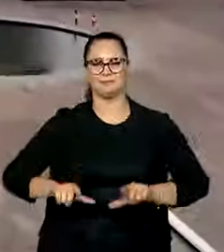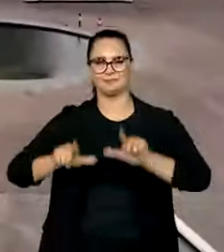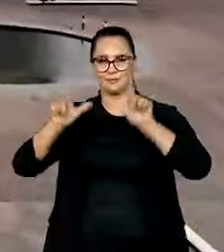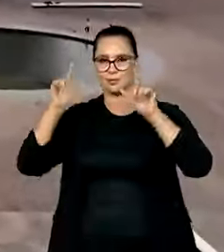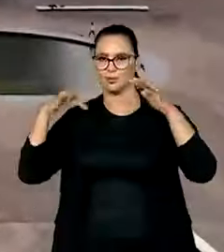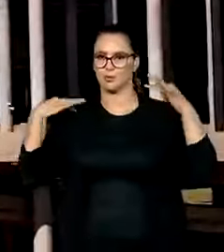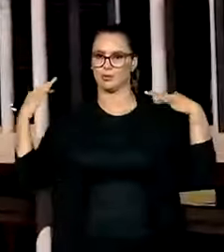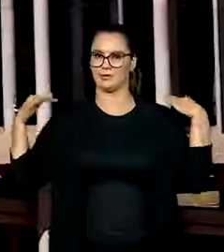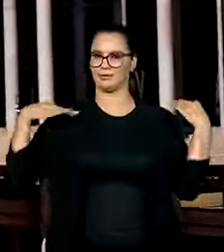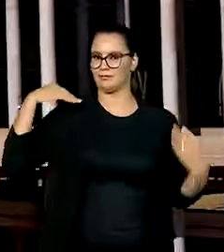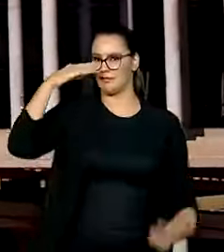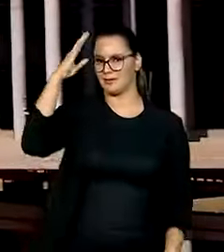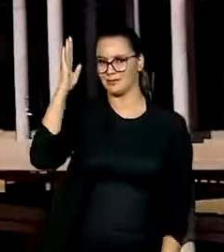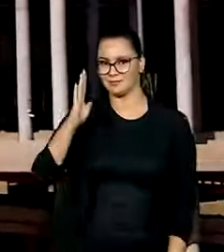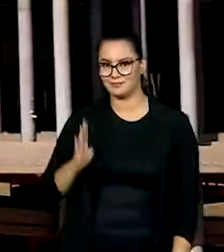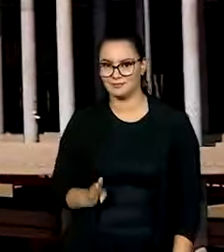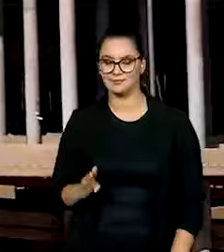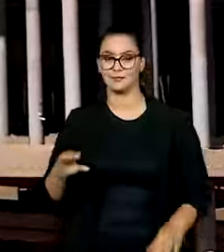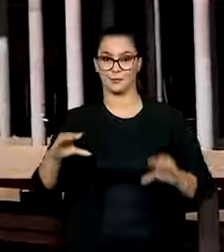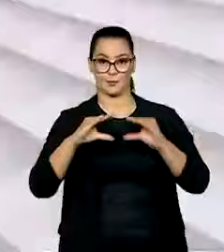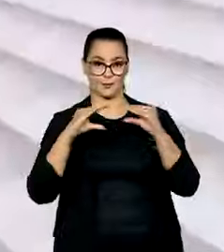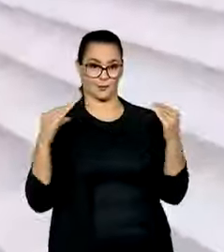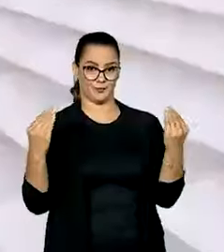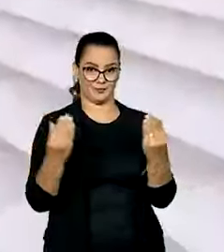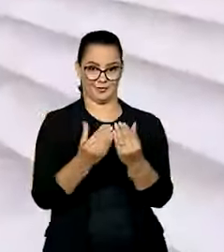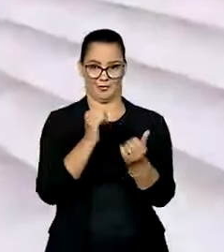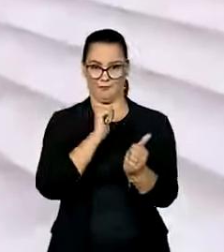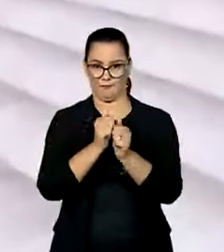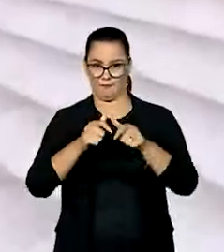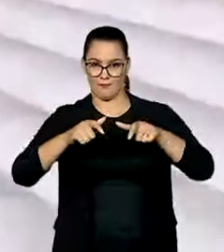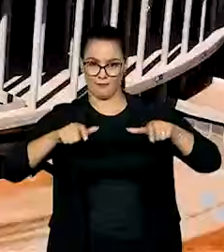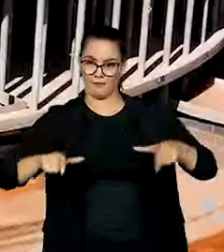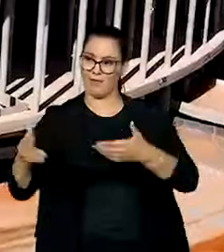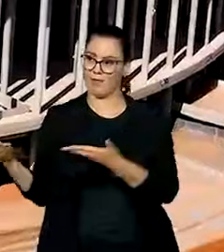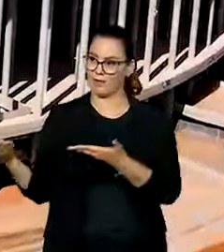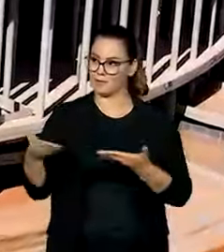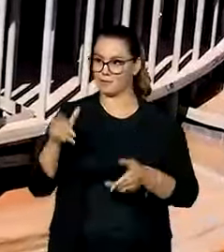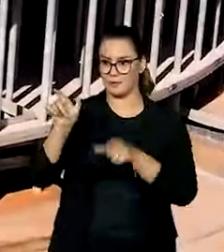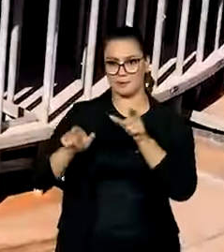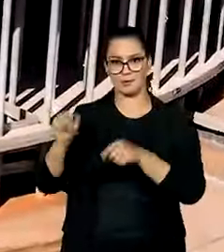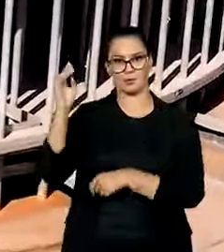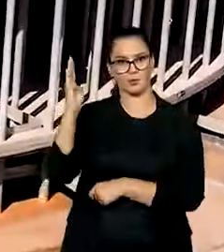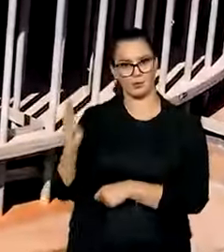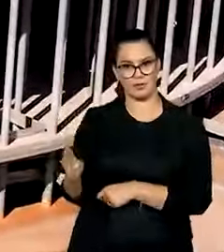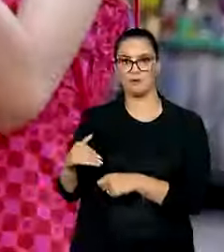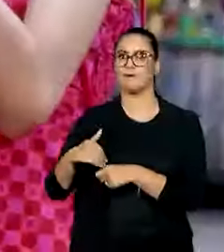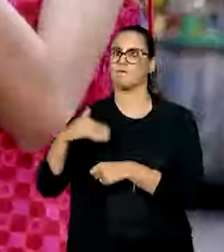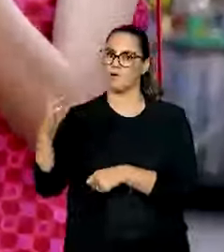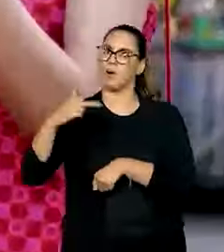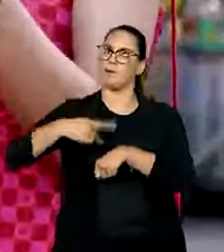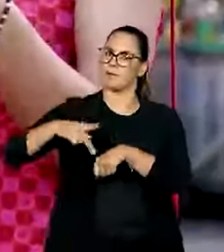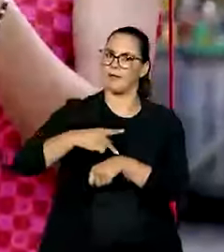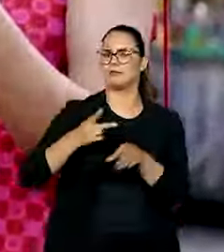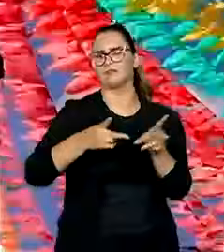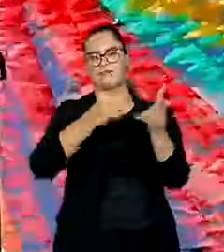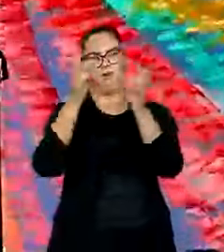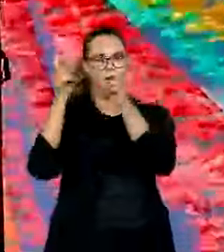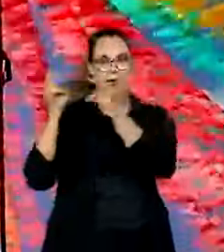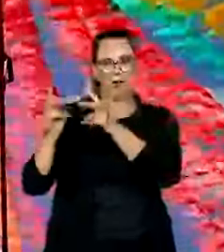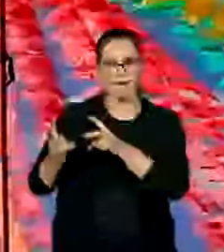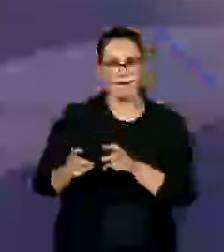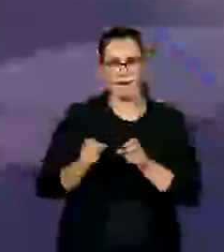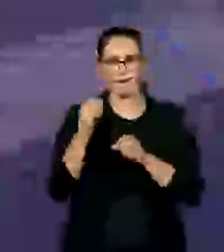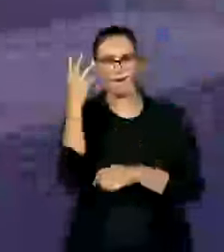turismo nacional. O estádio Mané Garrincha receberá visitantes brasileiros e estrangeiros para explorar as belezas